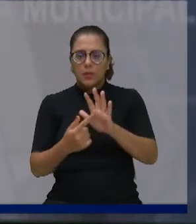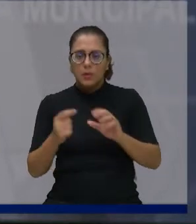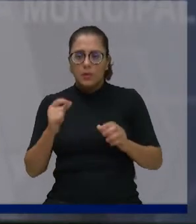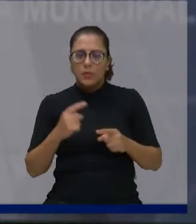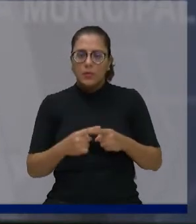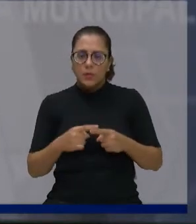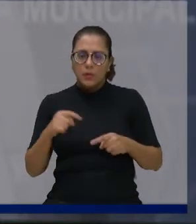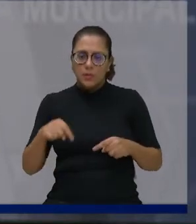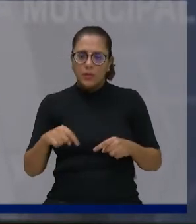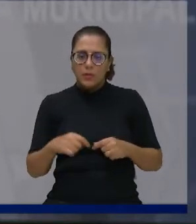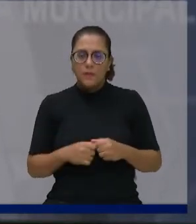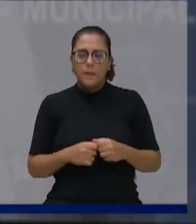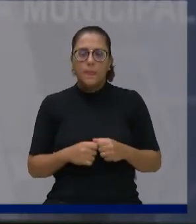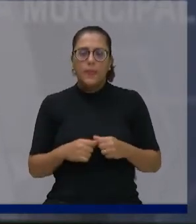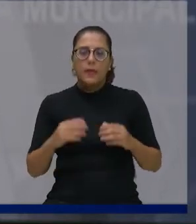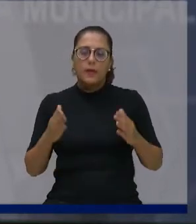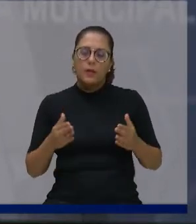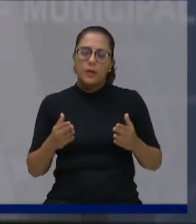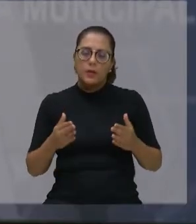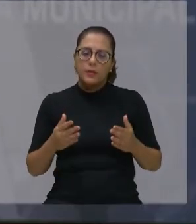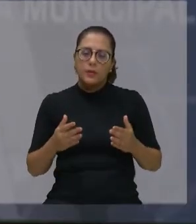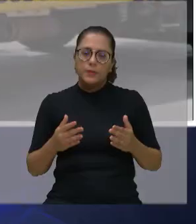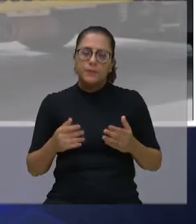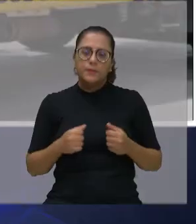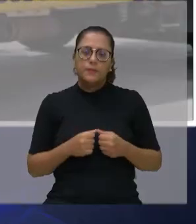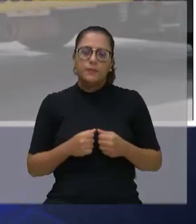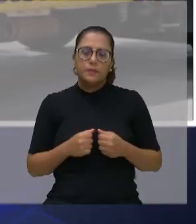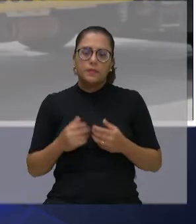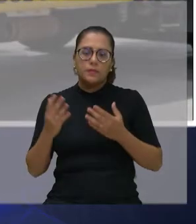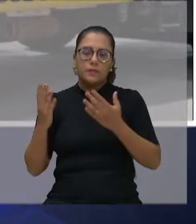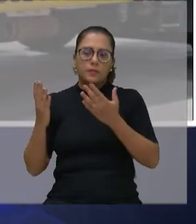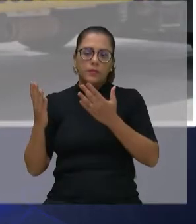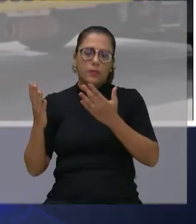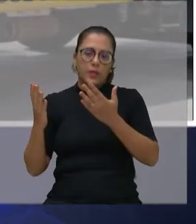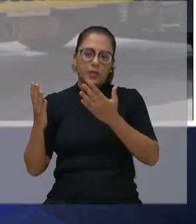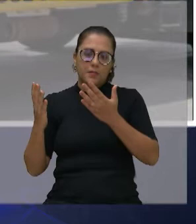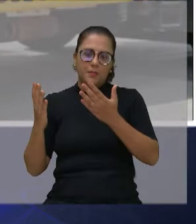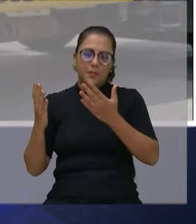queria falar algumas coisas que eu fiz aí que teve aqui na cidade.